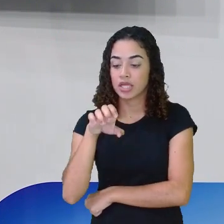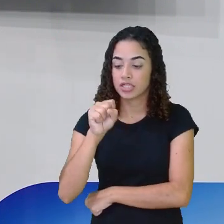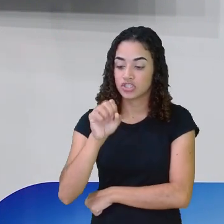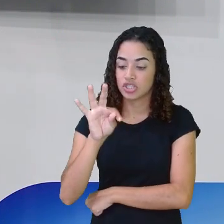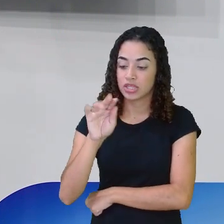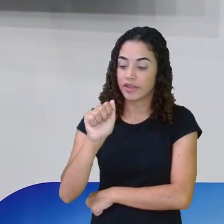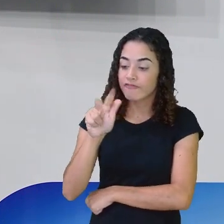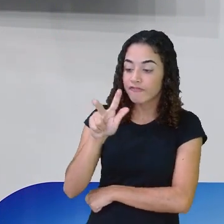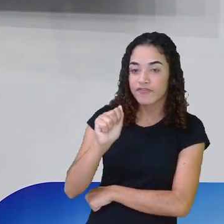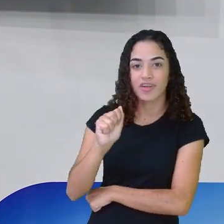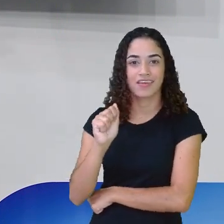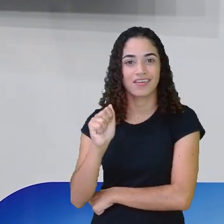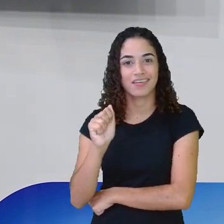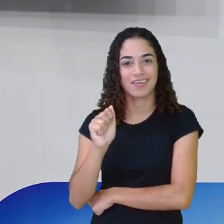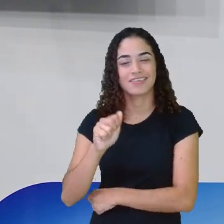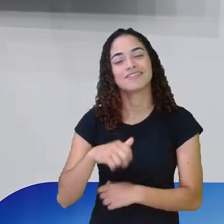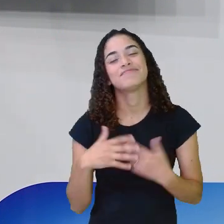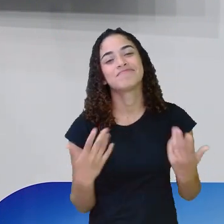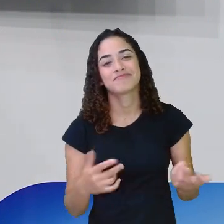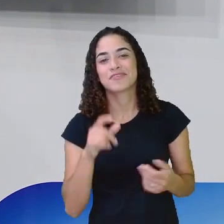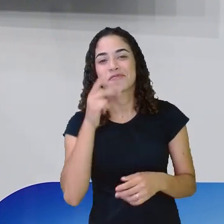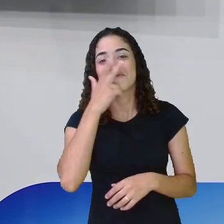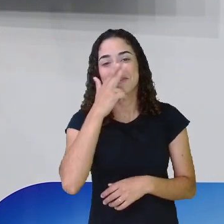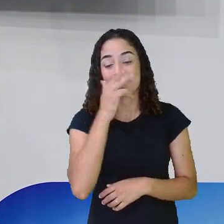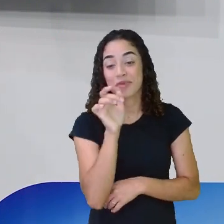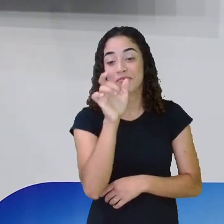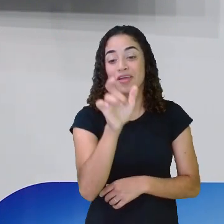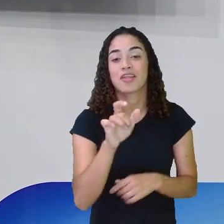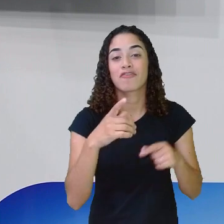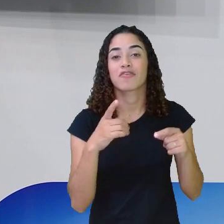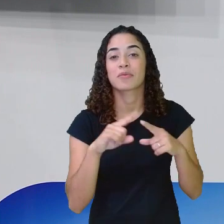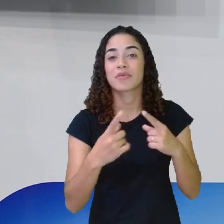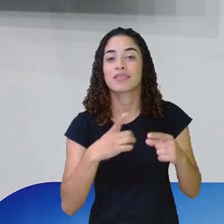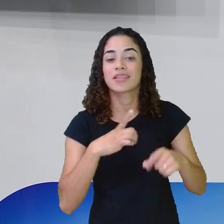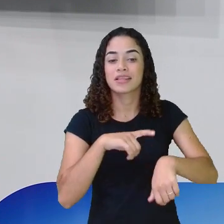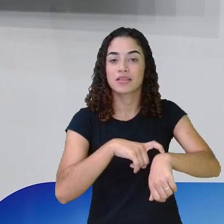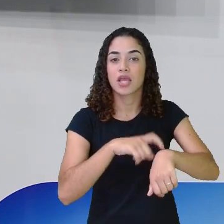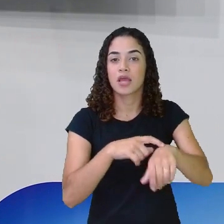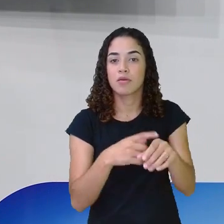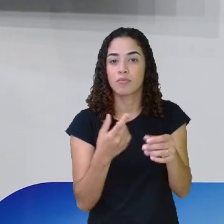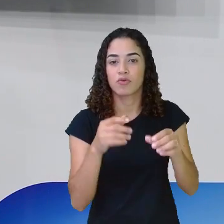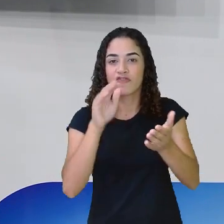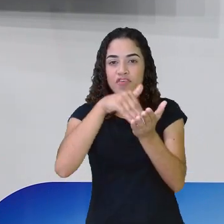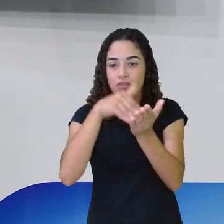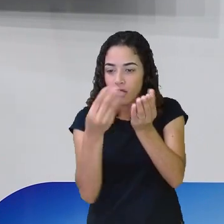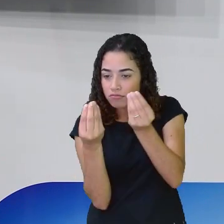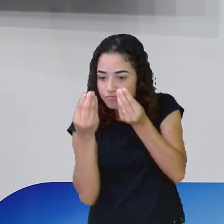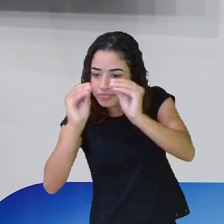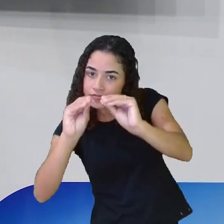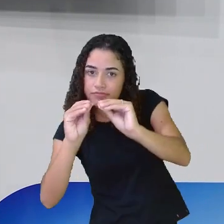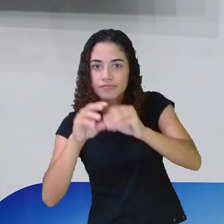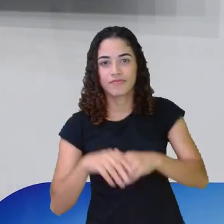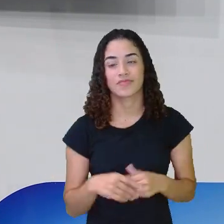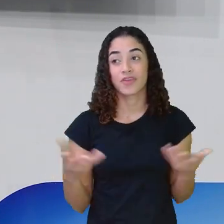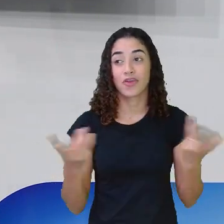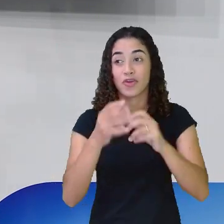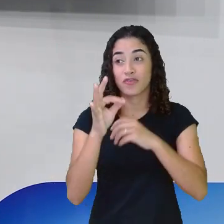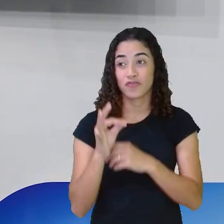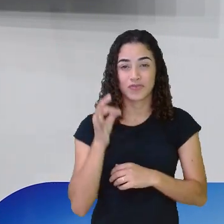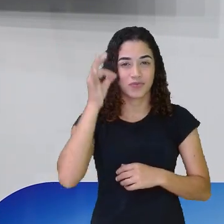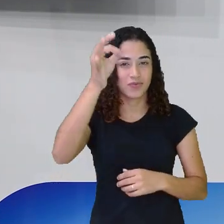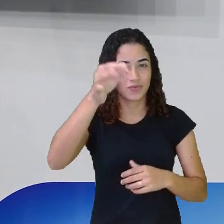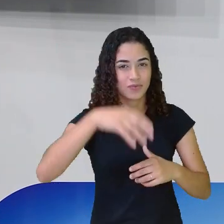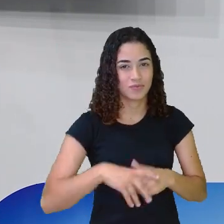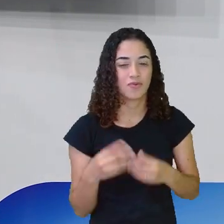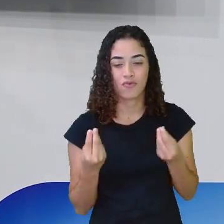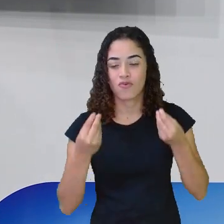palavras que compõem aí a oração, porém, a gente entende a questão do tempo aí. E temos o futuro, que eu não coloquei aqui